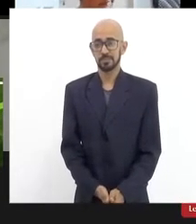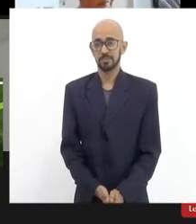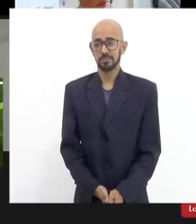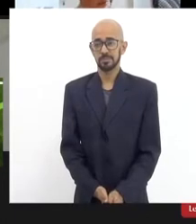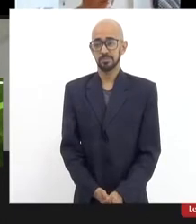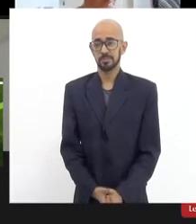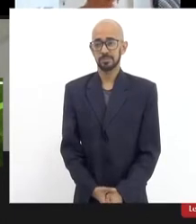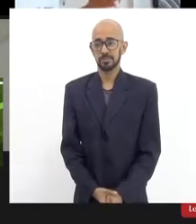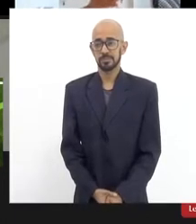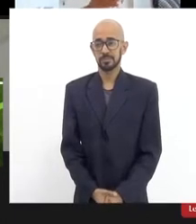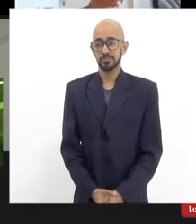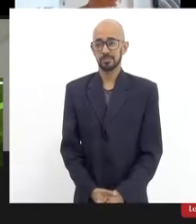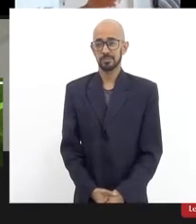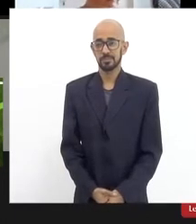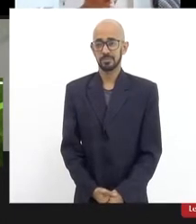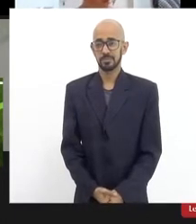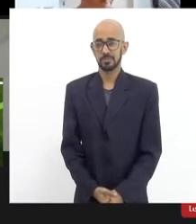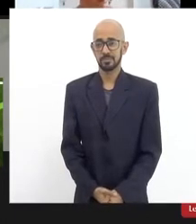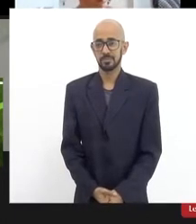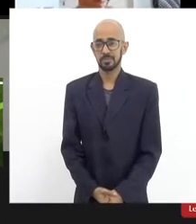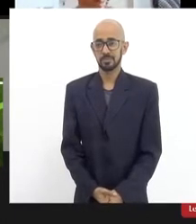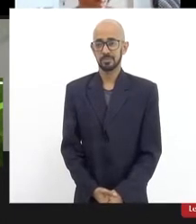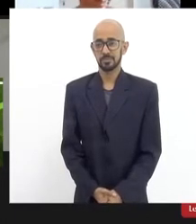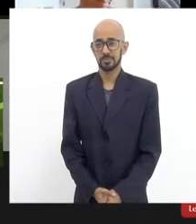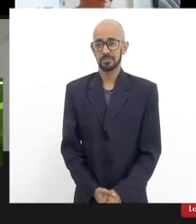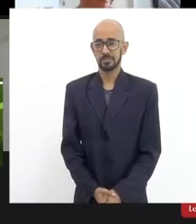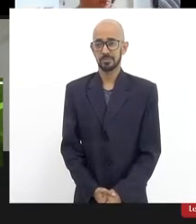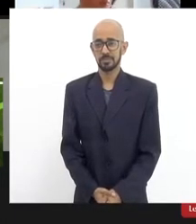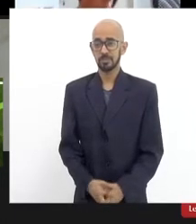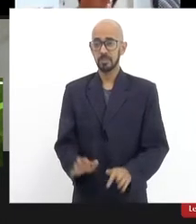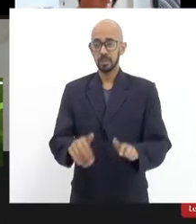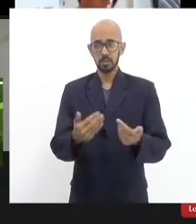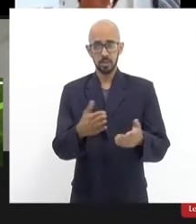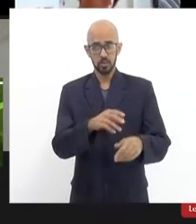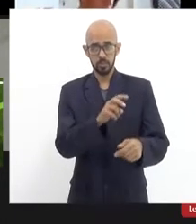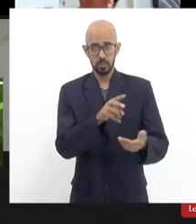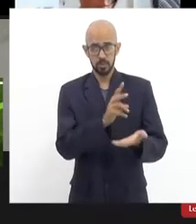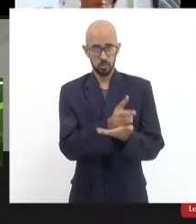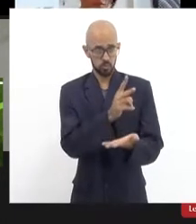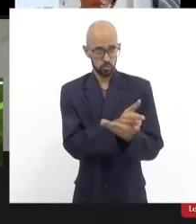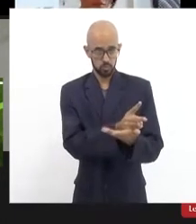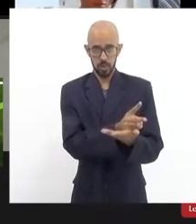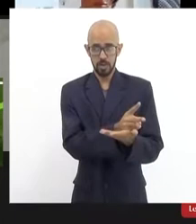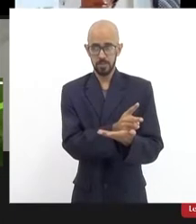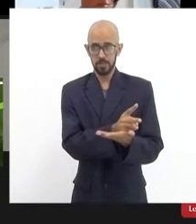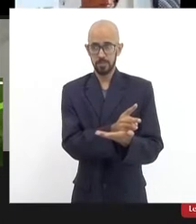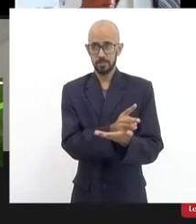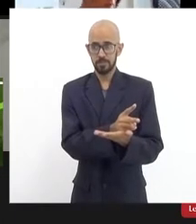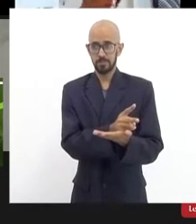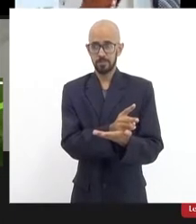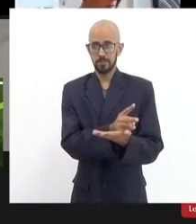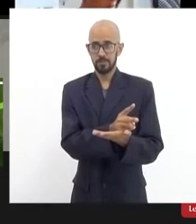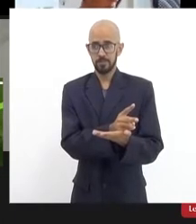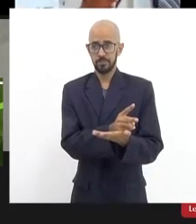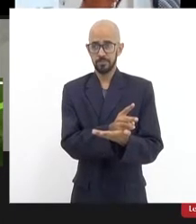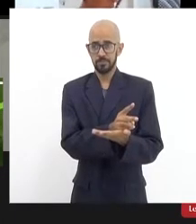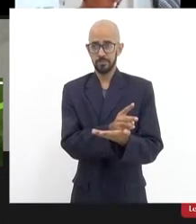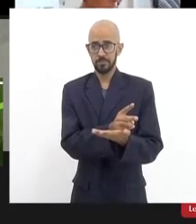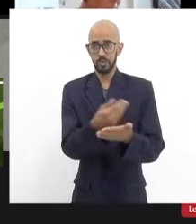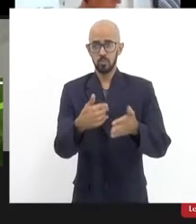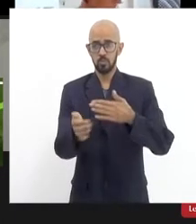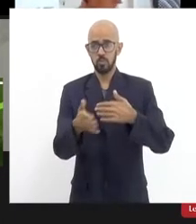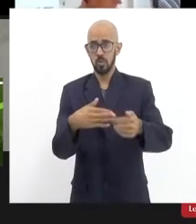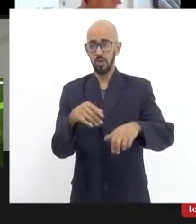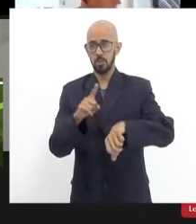Cadê o Dionísio? Bom, vamos fazer o seguinte, vamos continuar e qualquer momento o